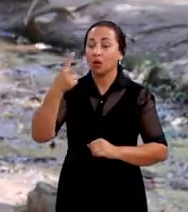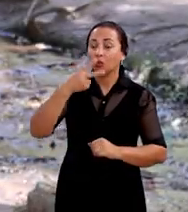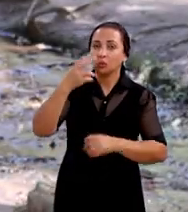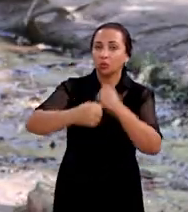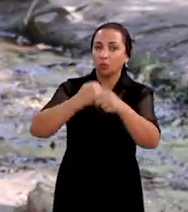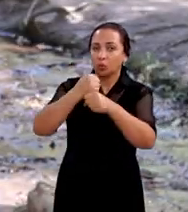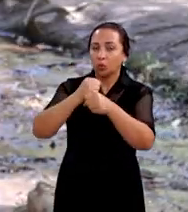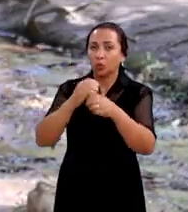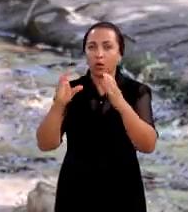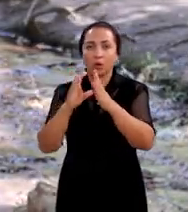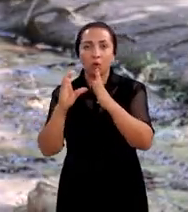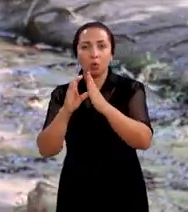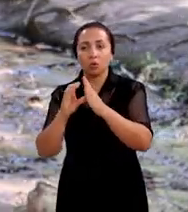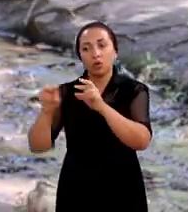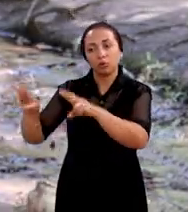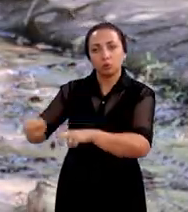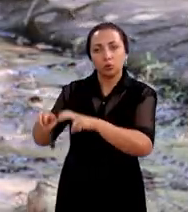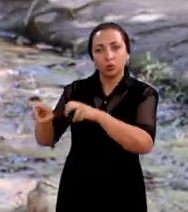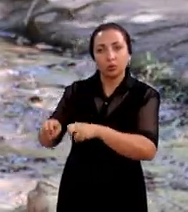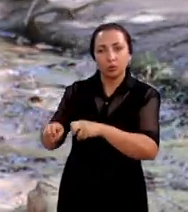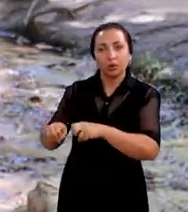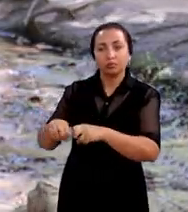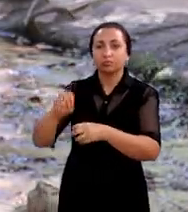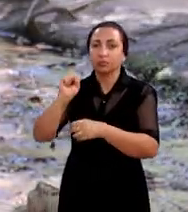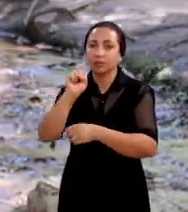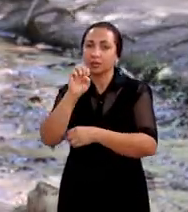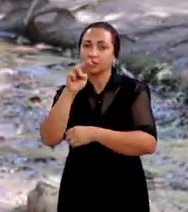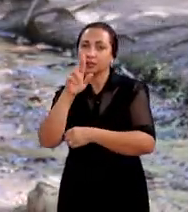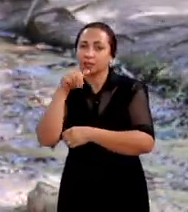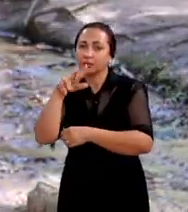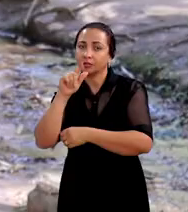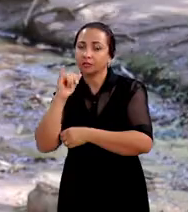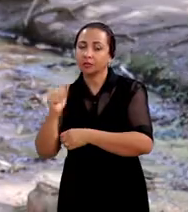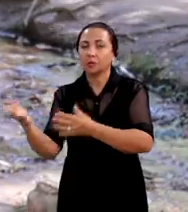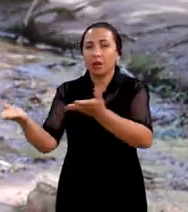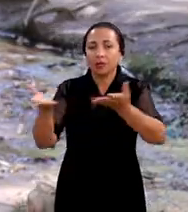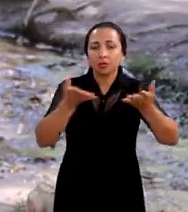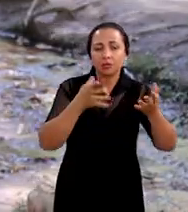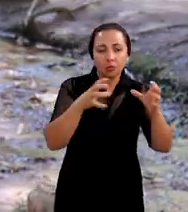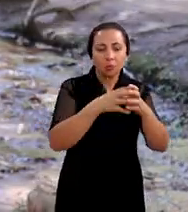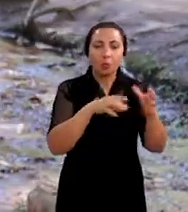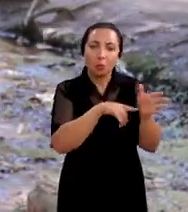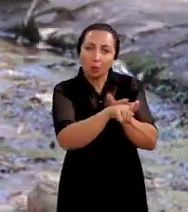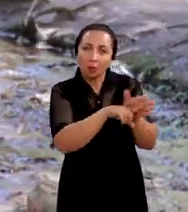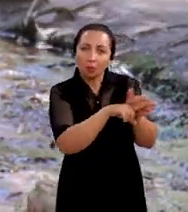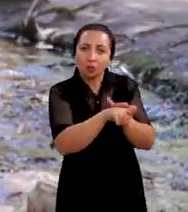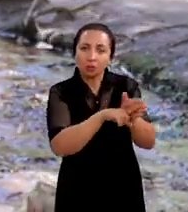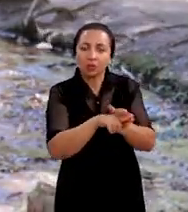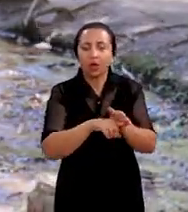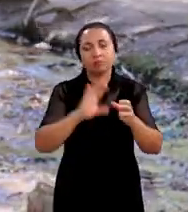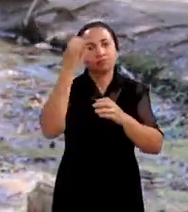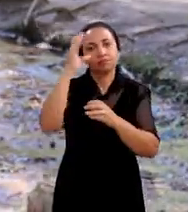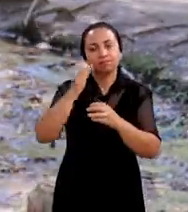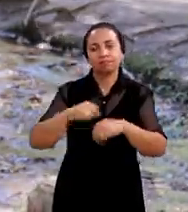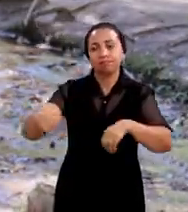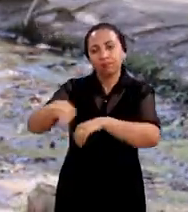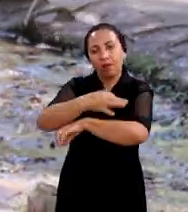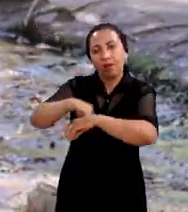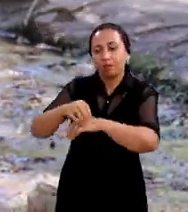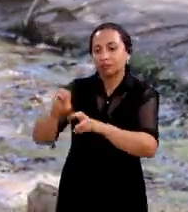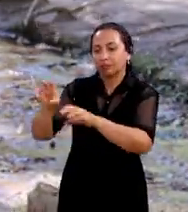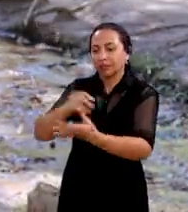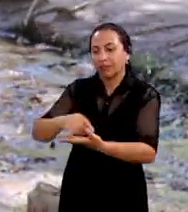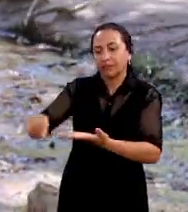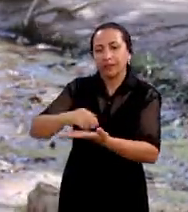Há dois anos, a comunidade rural sergipana recebe a visita de um grupo de pesquisadores de ciências agrárias e da terra da